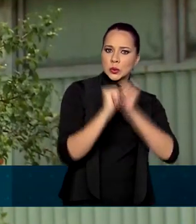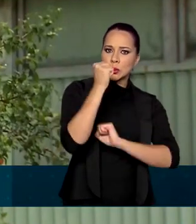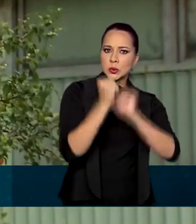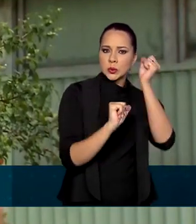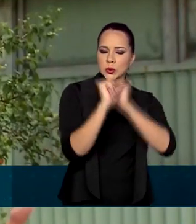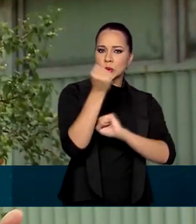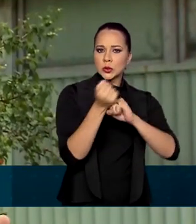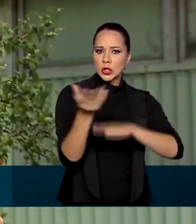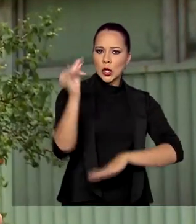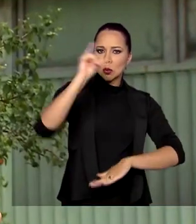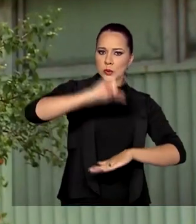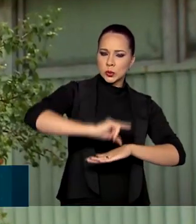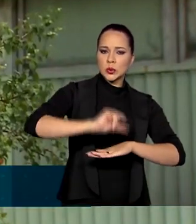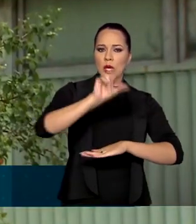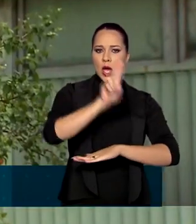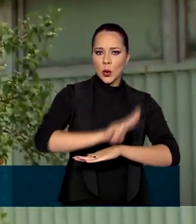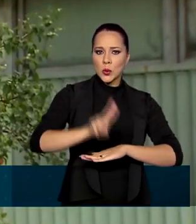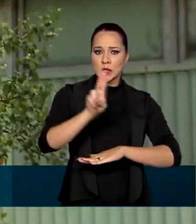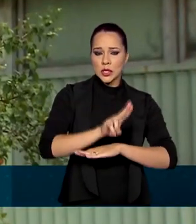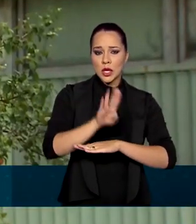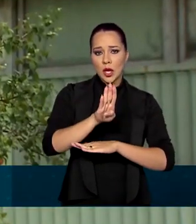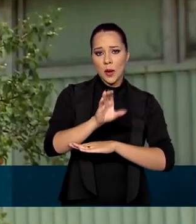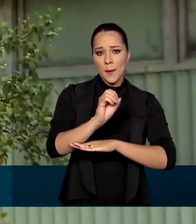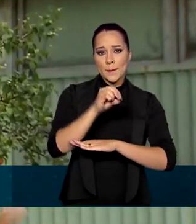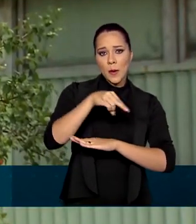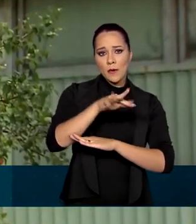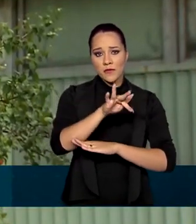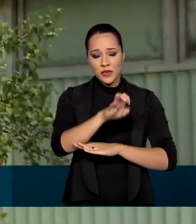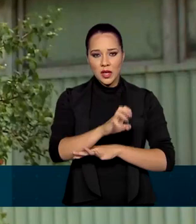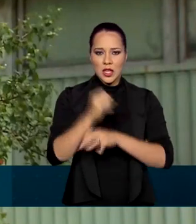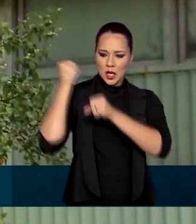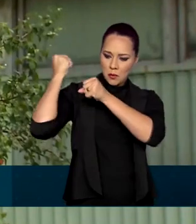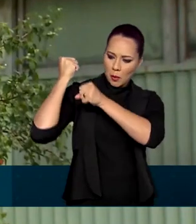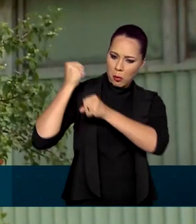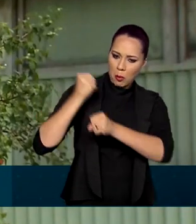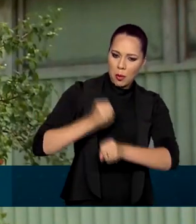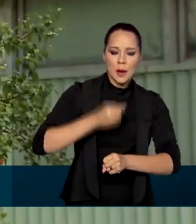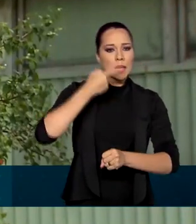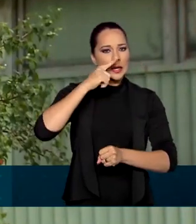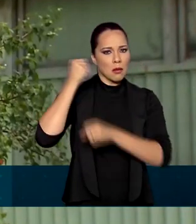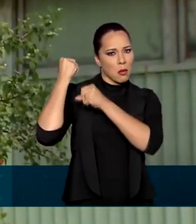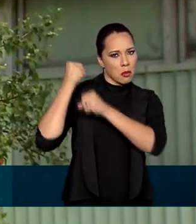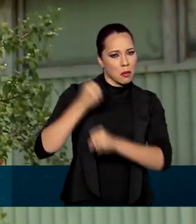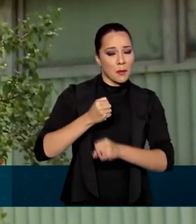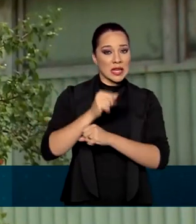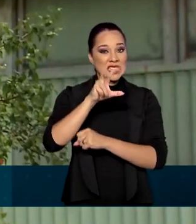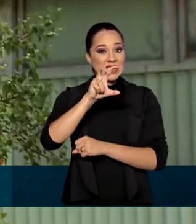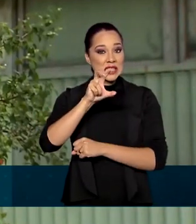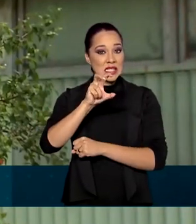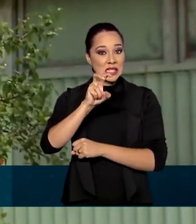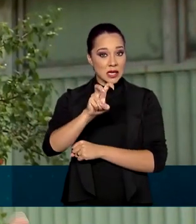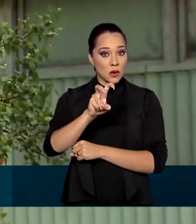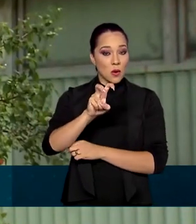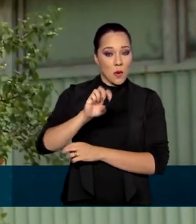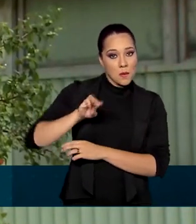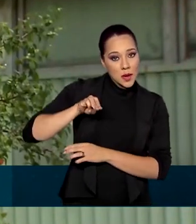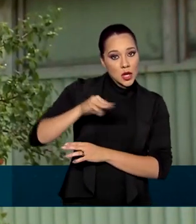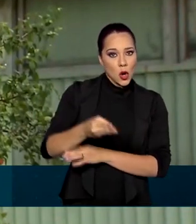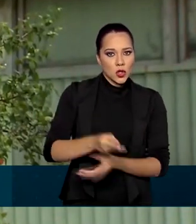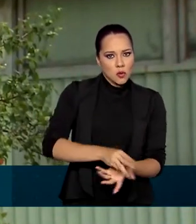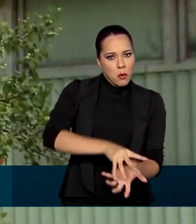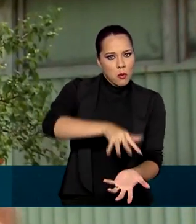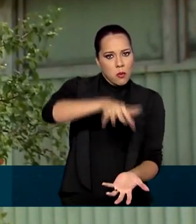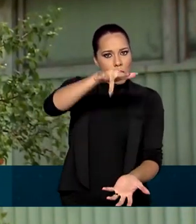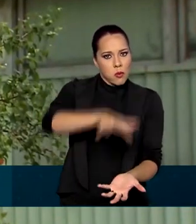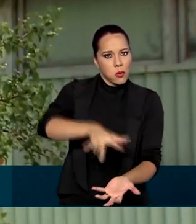implantado. A usina Bonfim, ela é uma usina que mói cerca de 5 milhões de toneladas por safra, então é uma grande unidade.